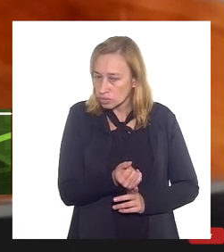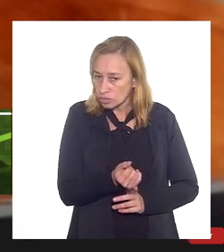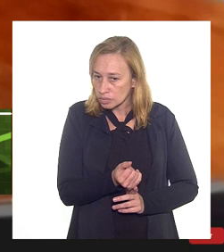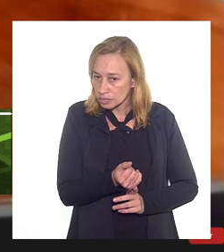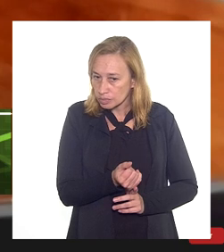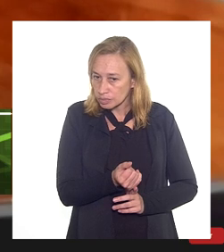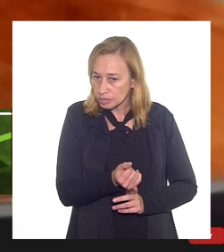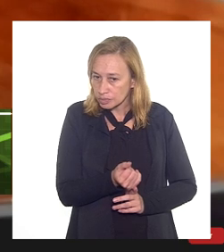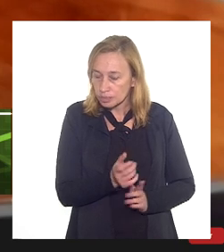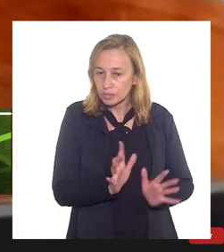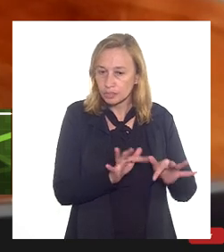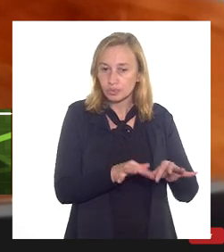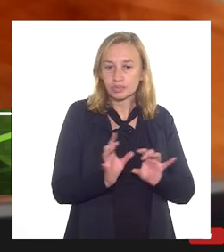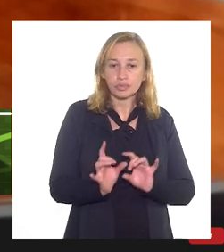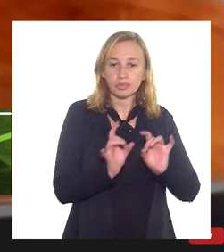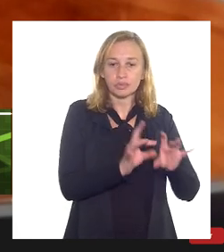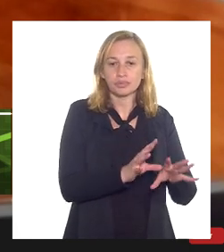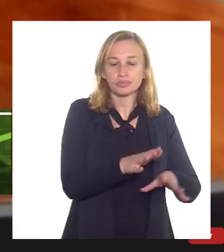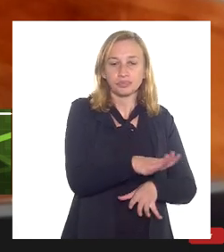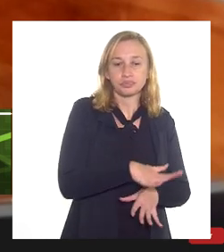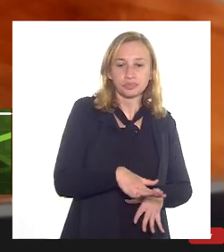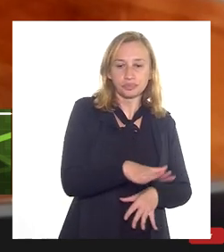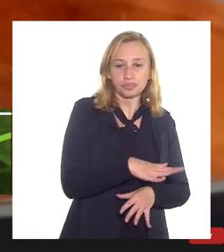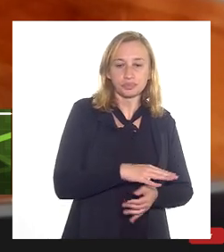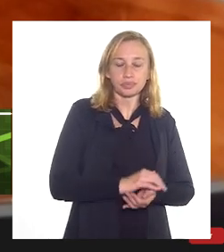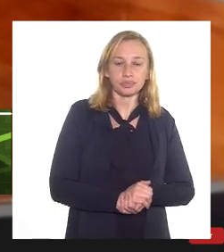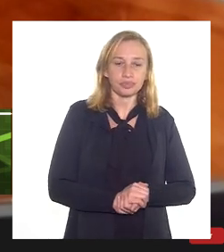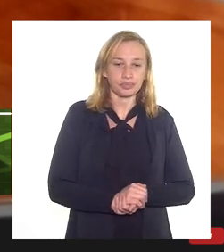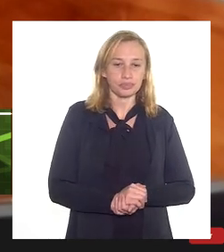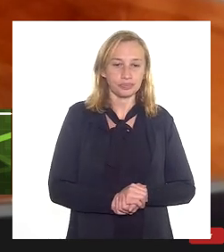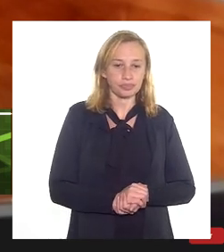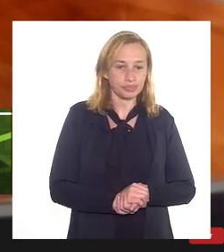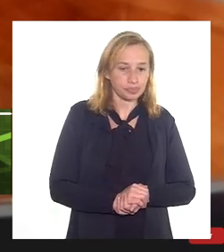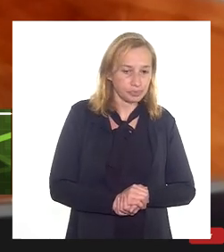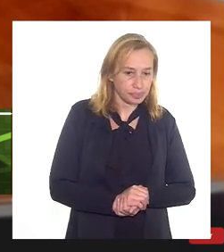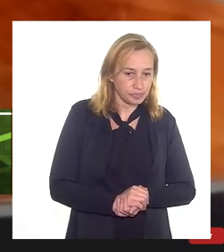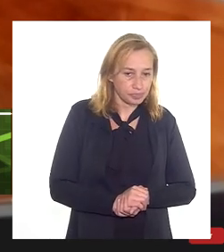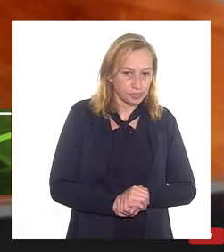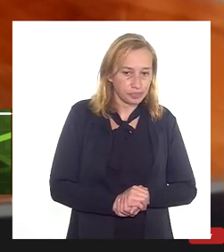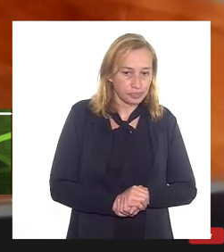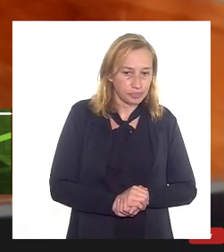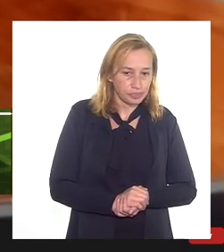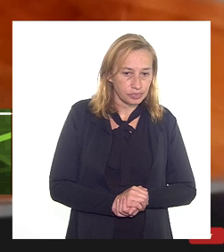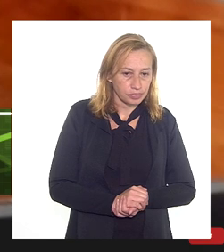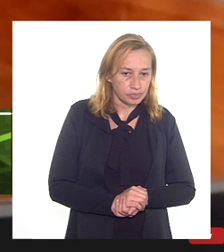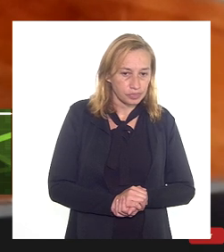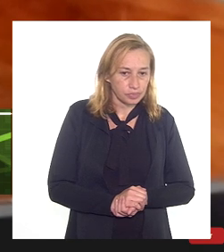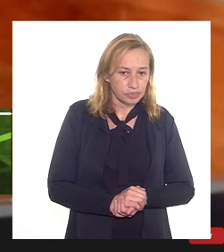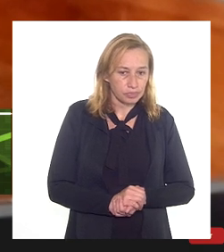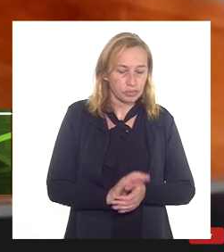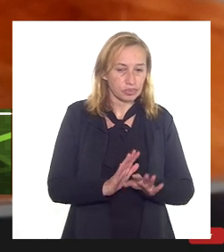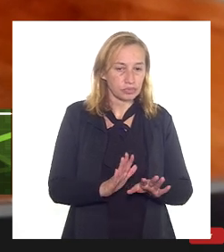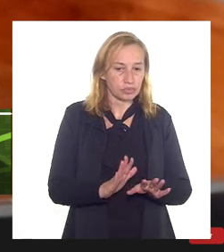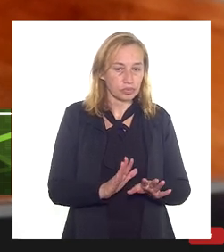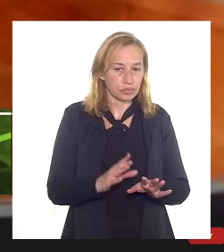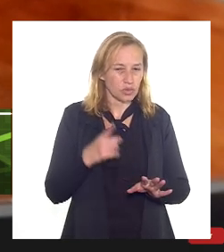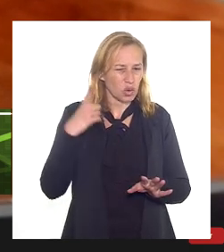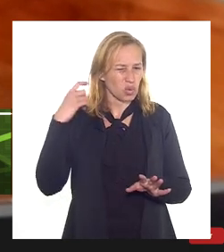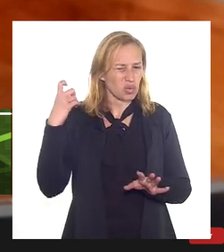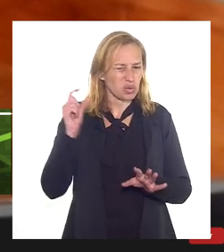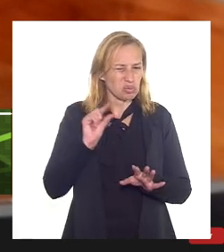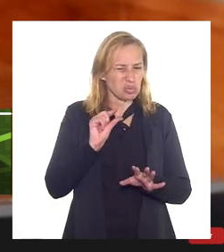de um abandono do campo avador do UPE que tem sido efetivado efetuado esse